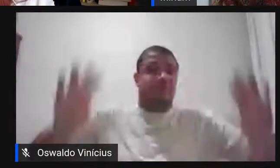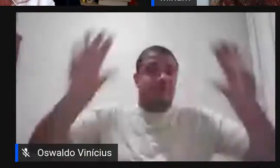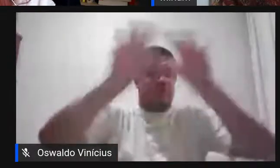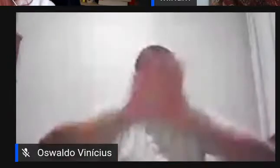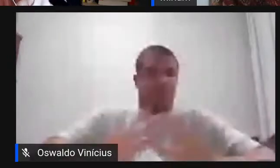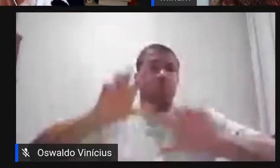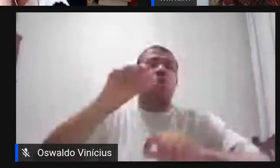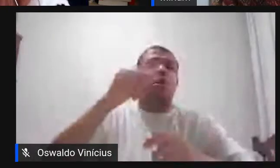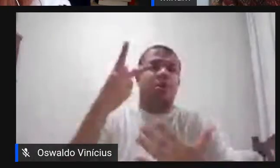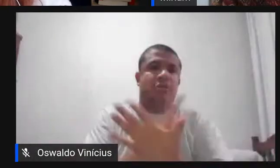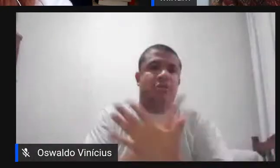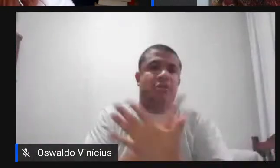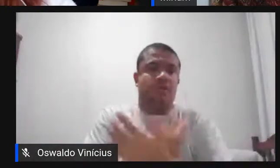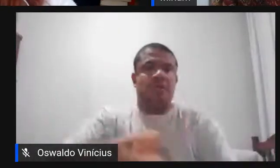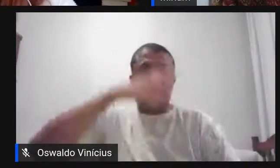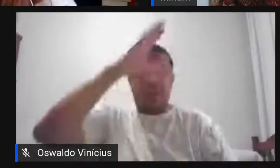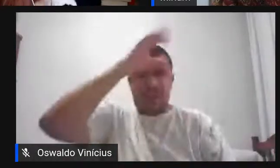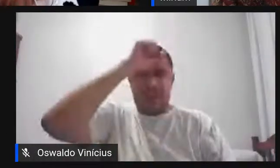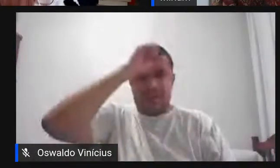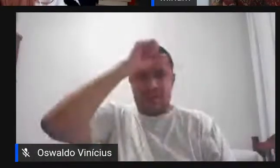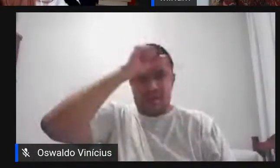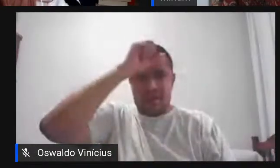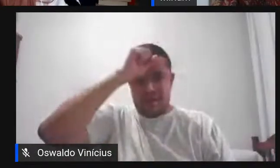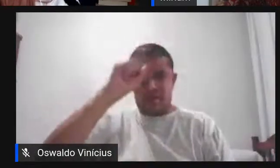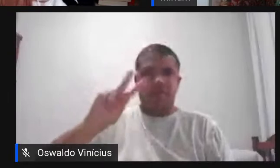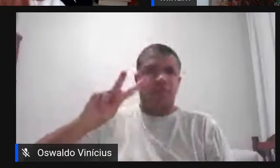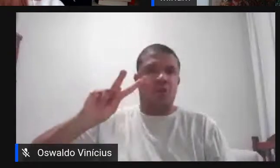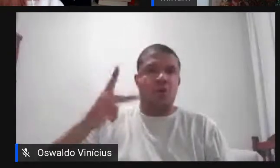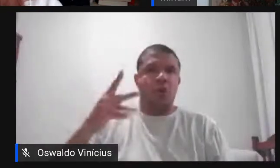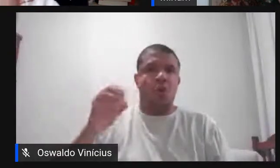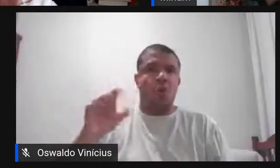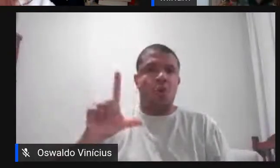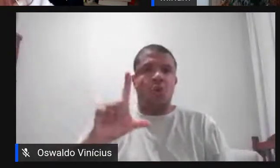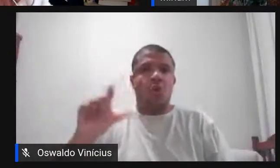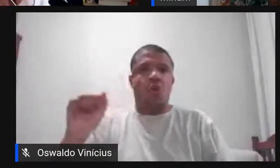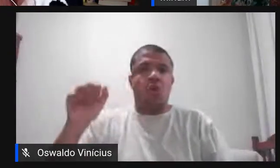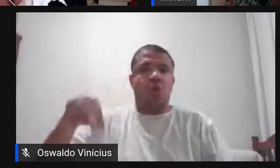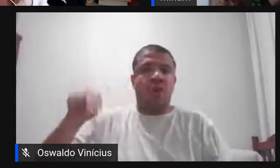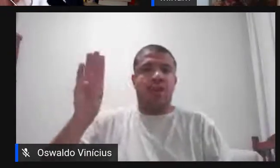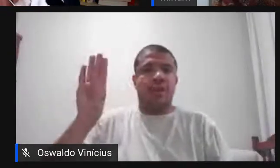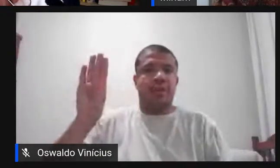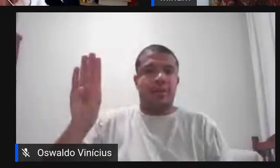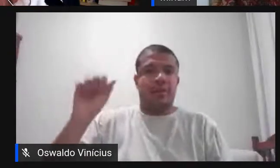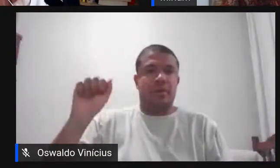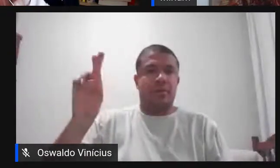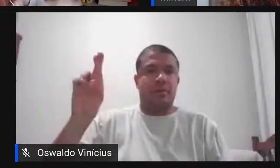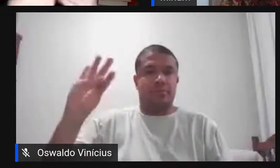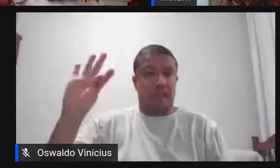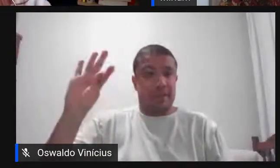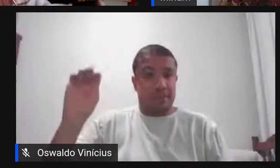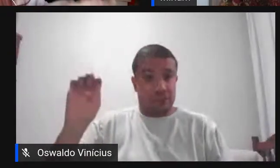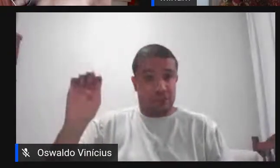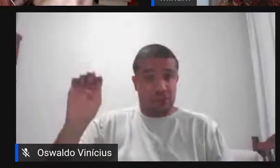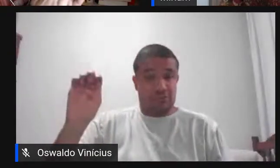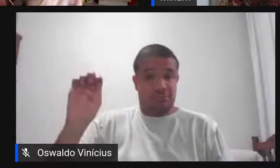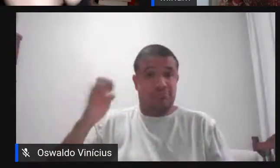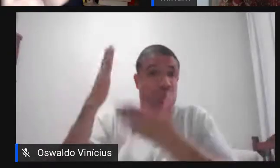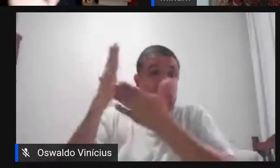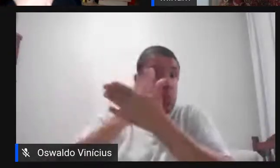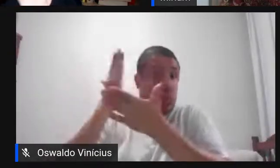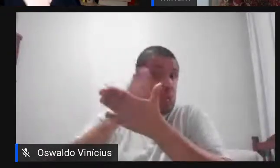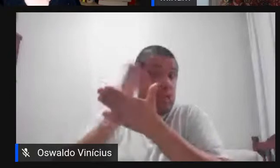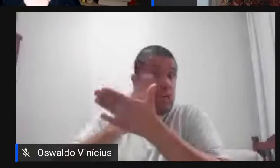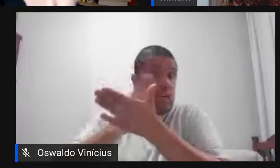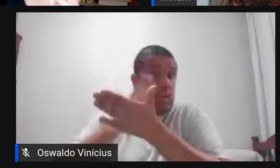acontece eu aprendi com Roland Barthes que é o principal protagonista dessa estante aqui em cima de mim que a obra ela